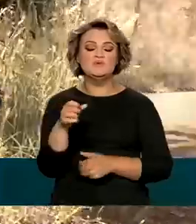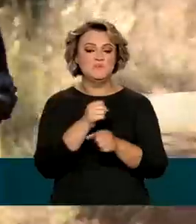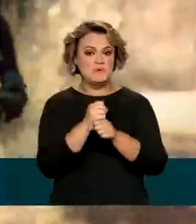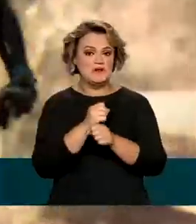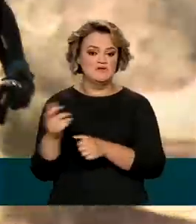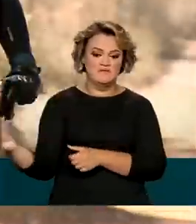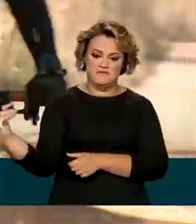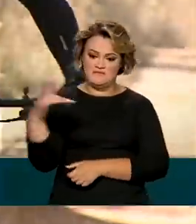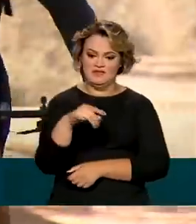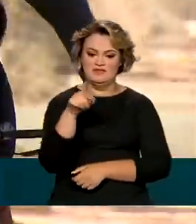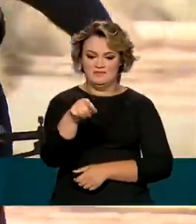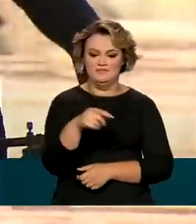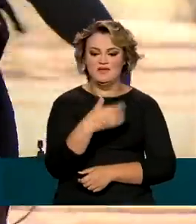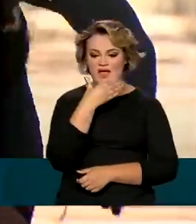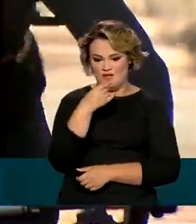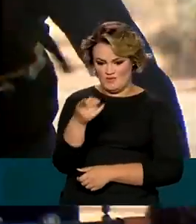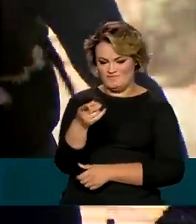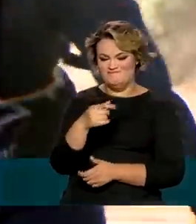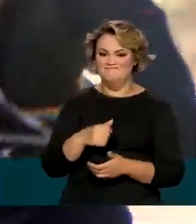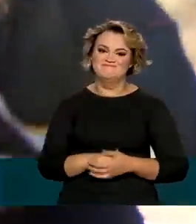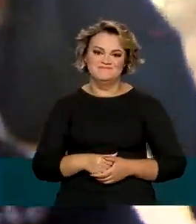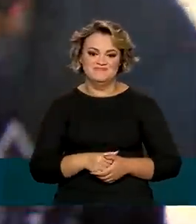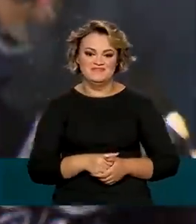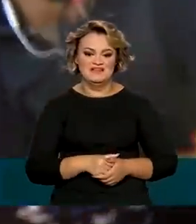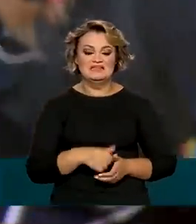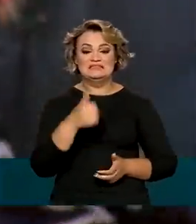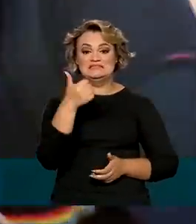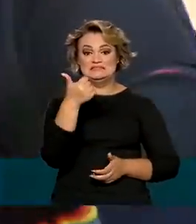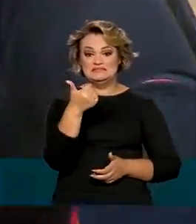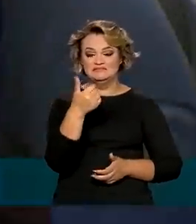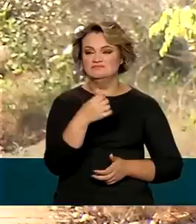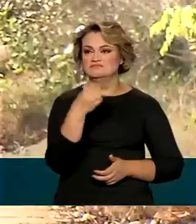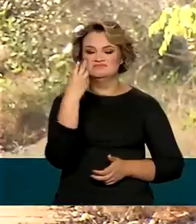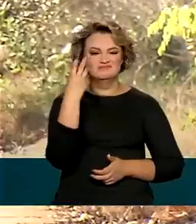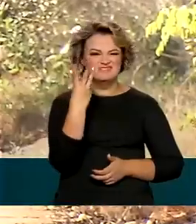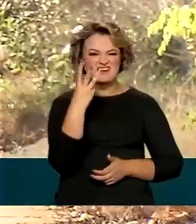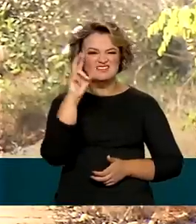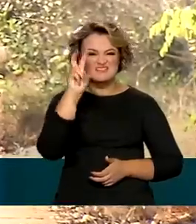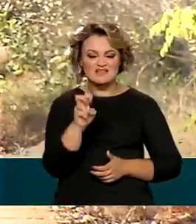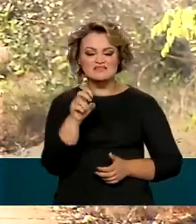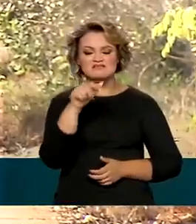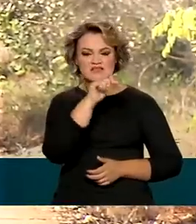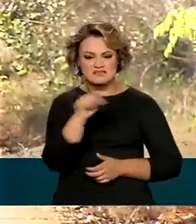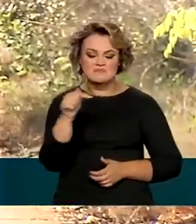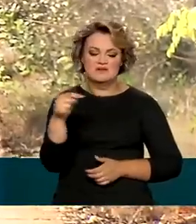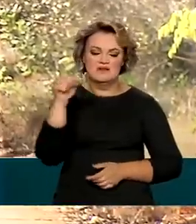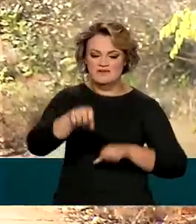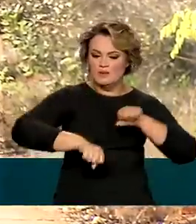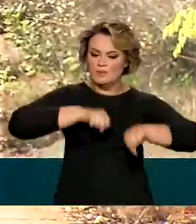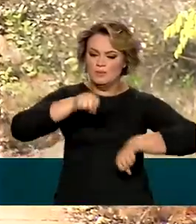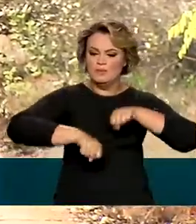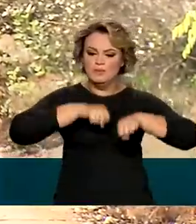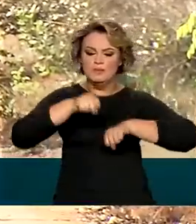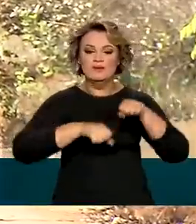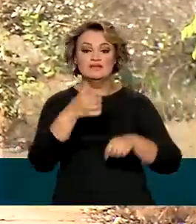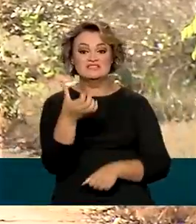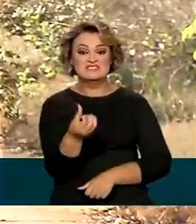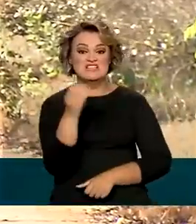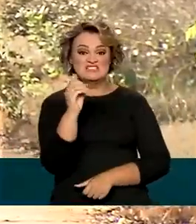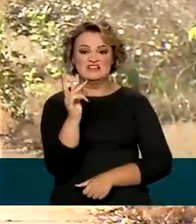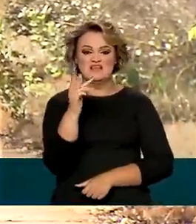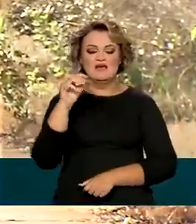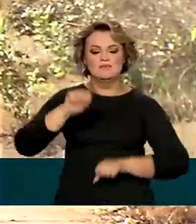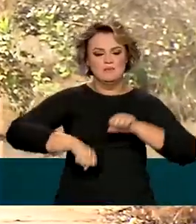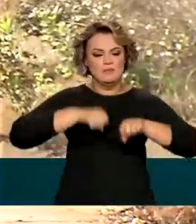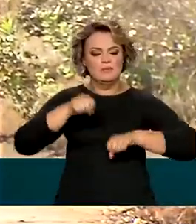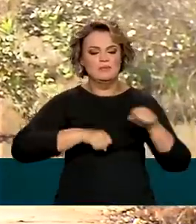ano. Paulo Marcos é uma delas. Três vezes por semana, pedala cerca de 60 quilômetros por aqui para